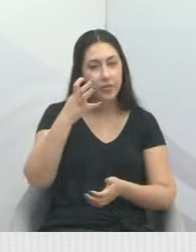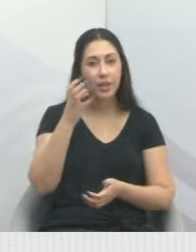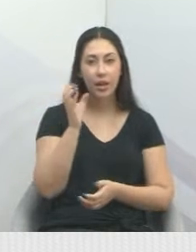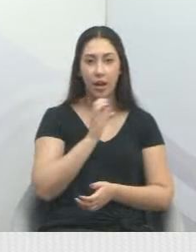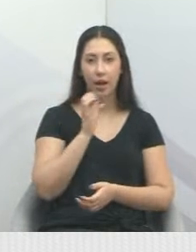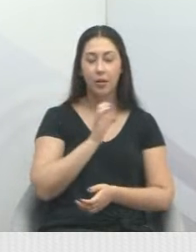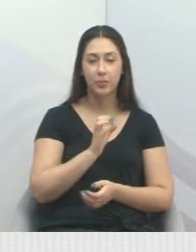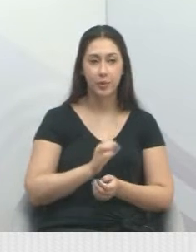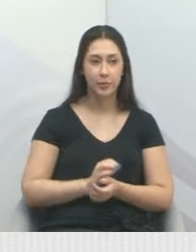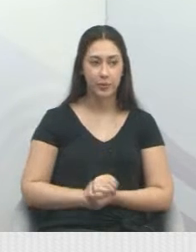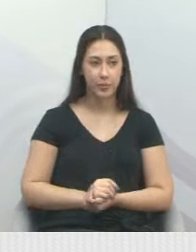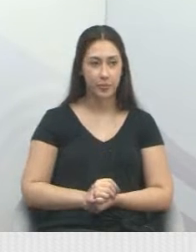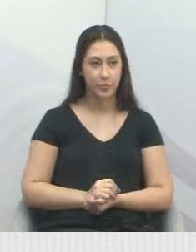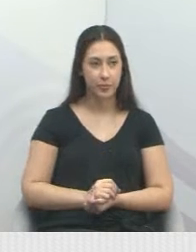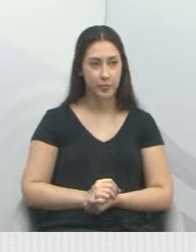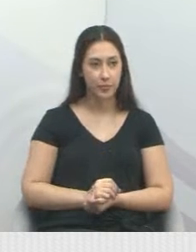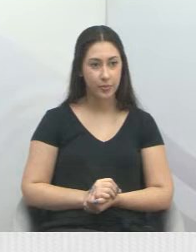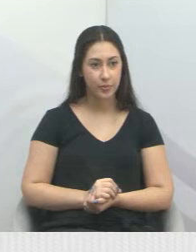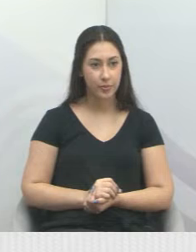mais rápido.